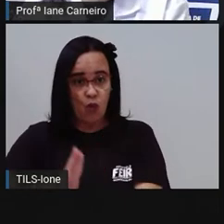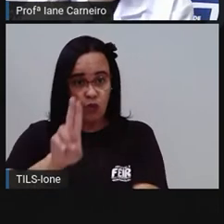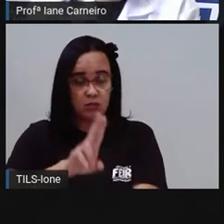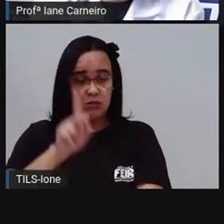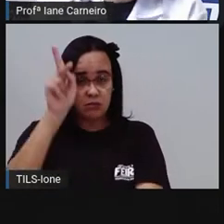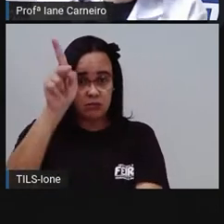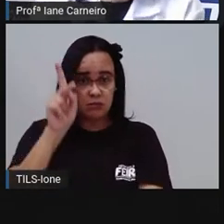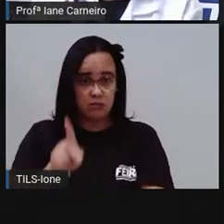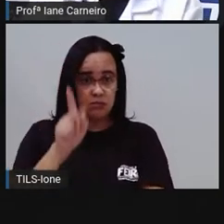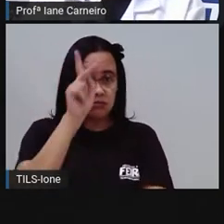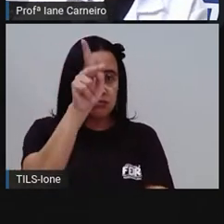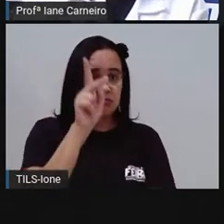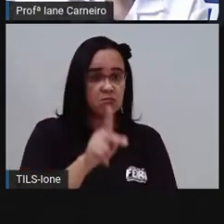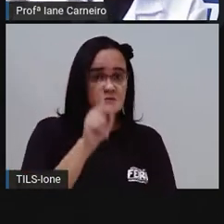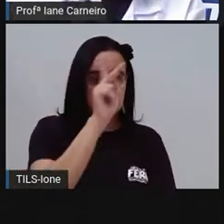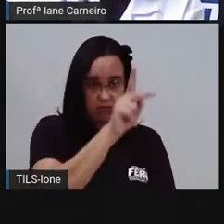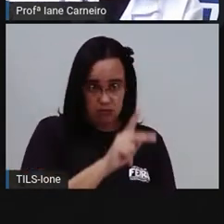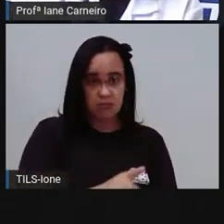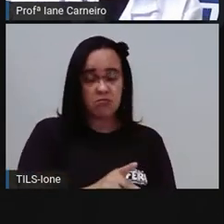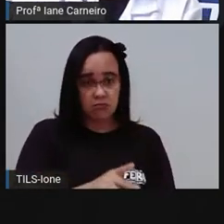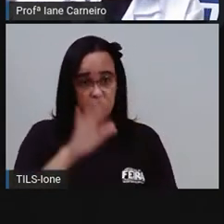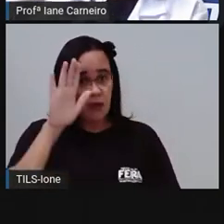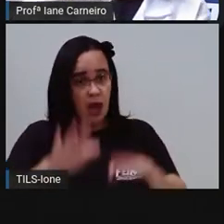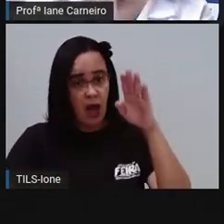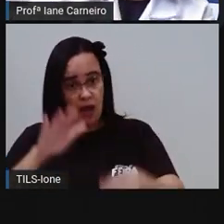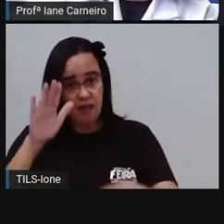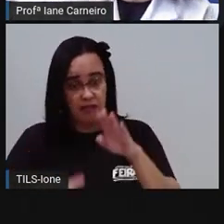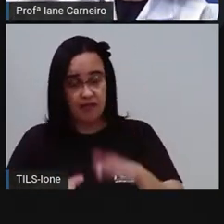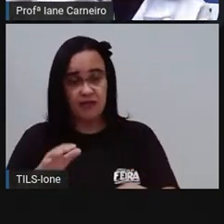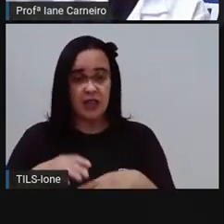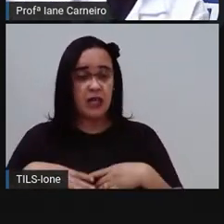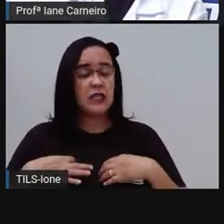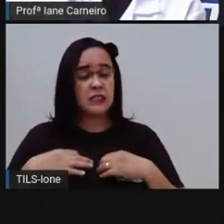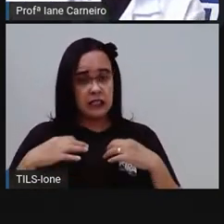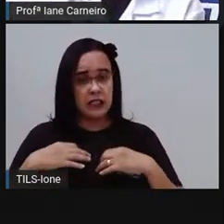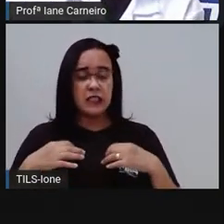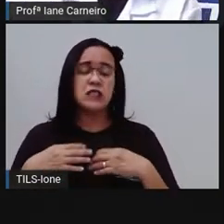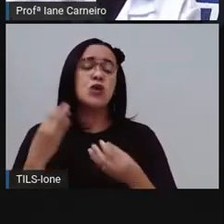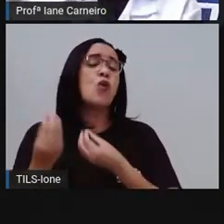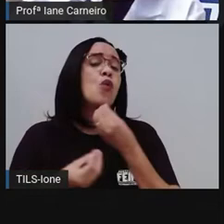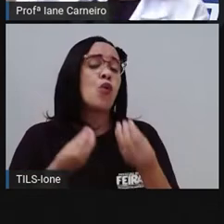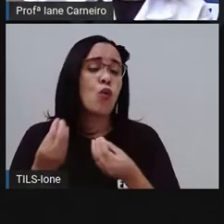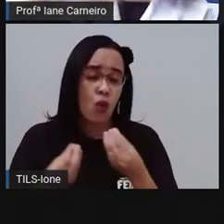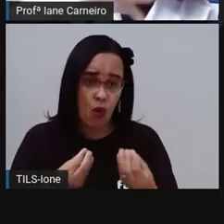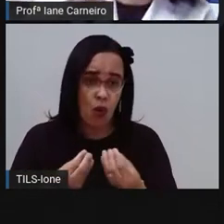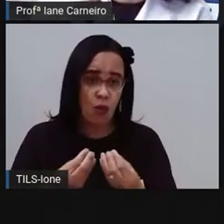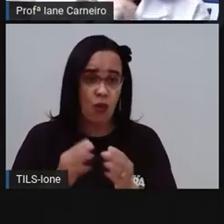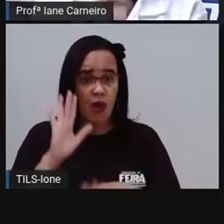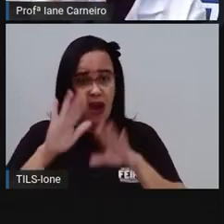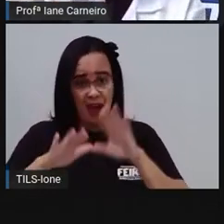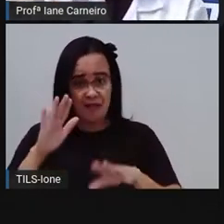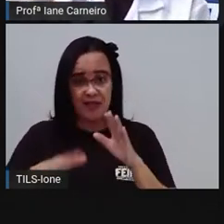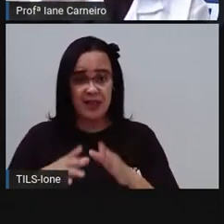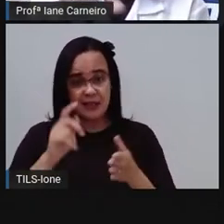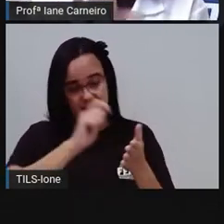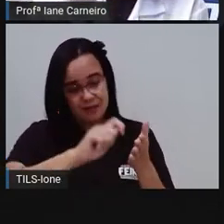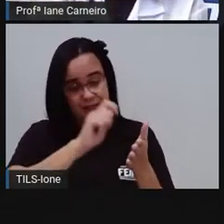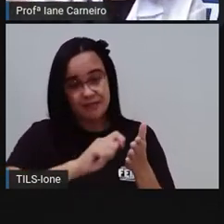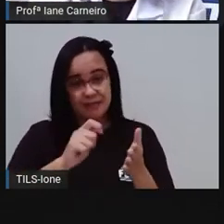estampa, né? Para dizer, ó, a estampa de bichinho é de tal criança, a estampa de bonequinho é de outra criança. Então,